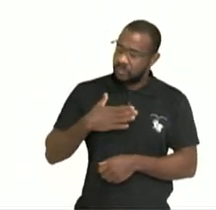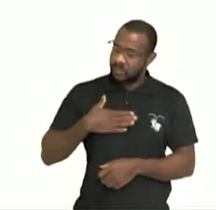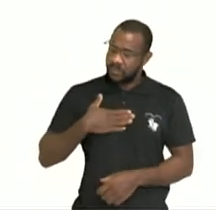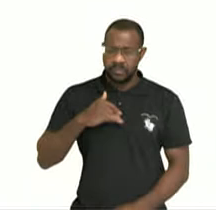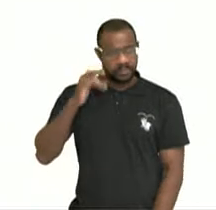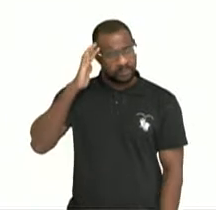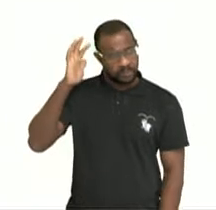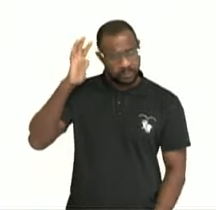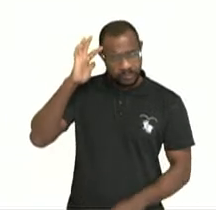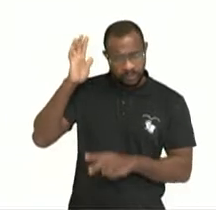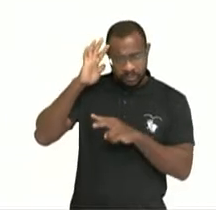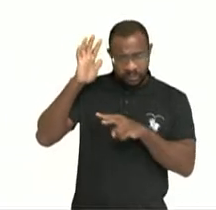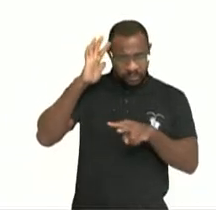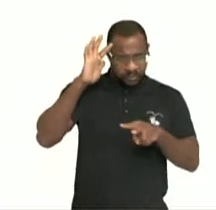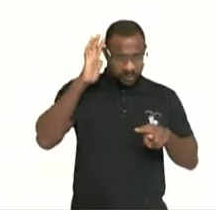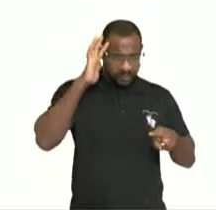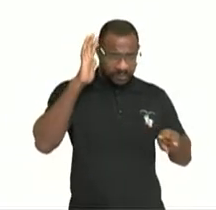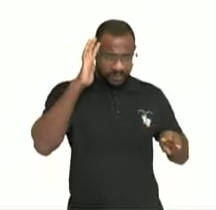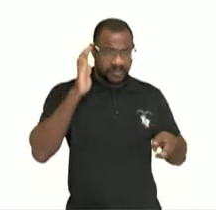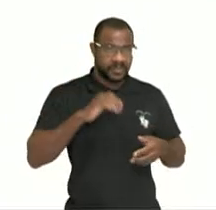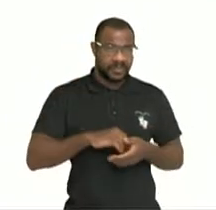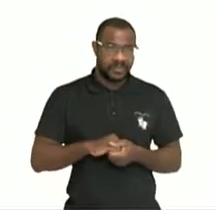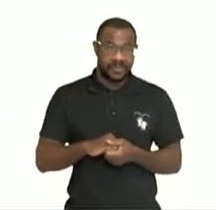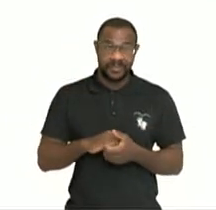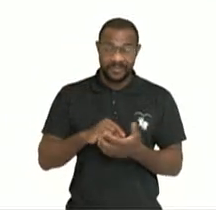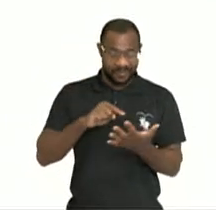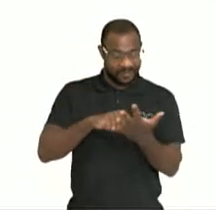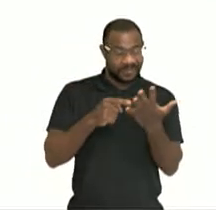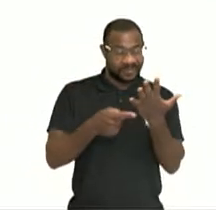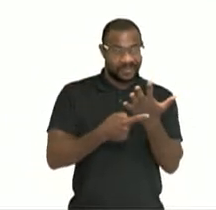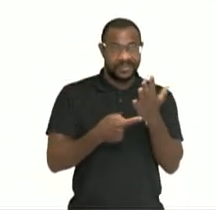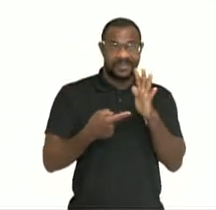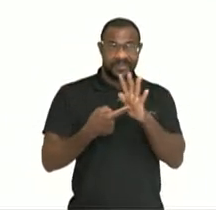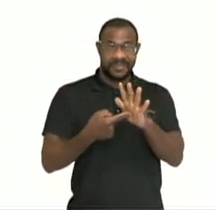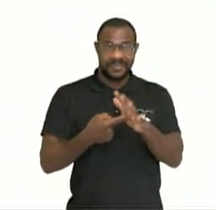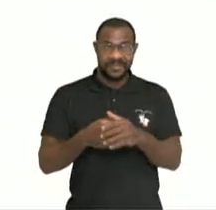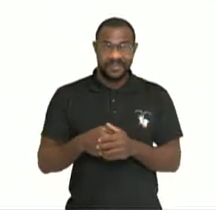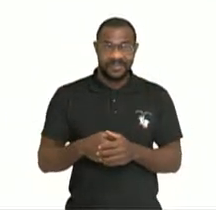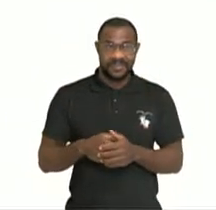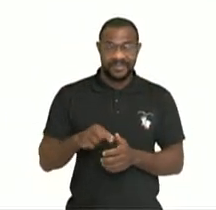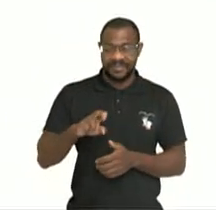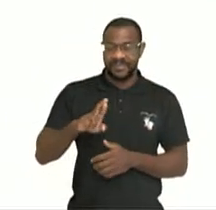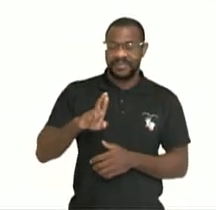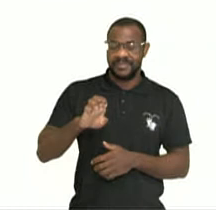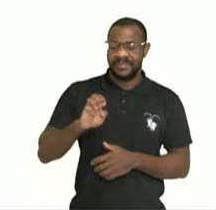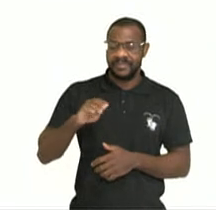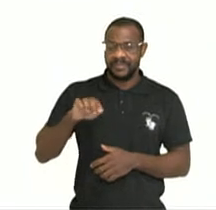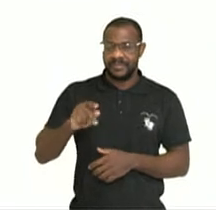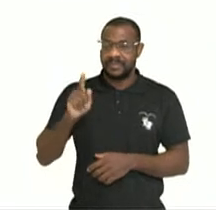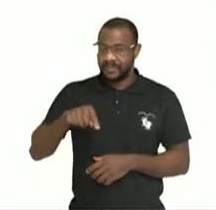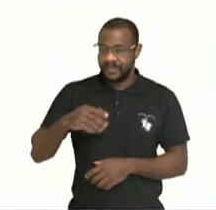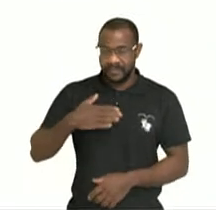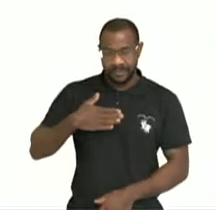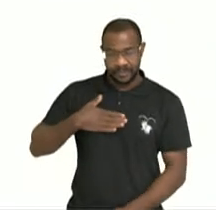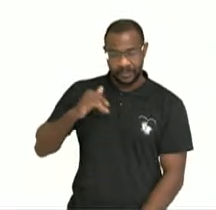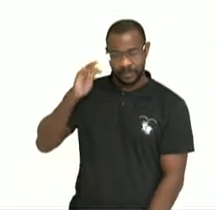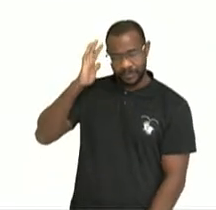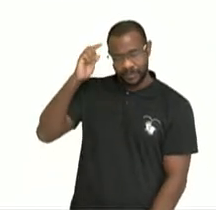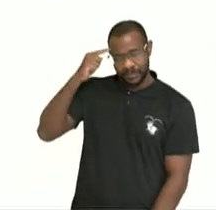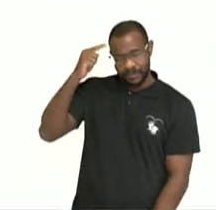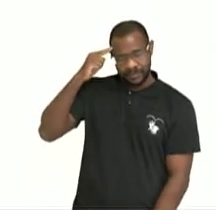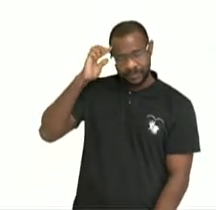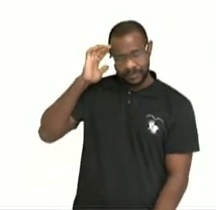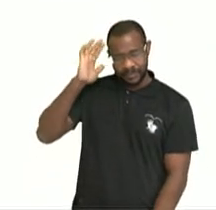Olha só a metáfora presente aqui. O rebanho é os meus pensamentos. Então, ele já